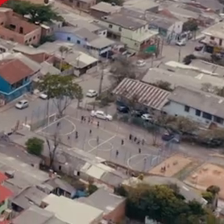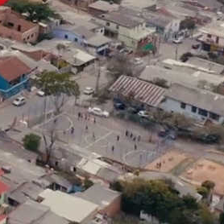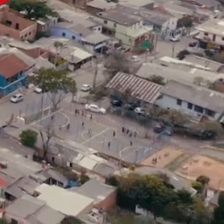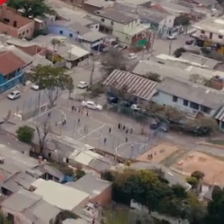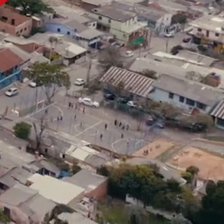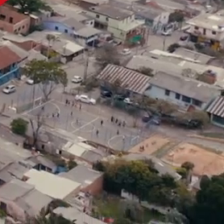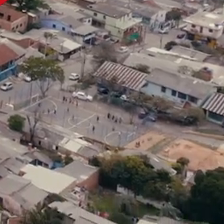Obrigado. Obrigado. Obrigado.